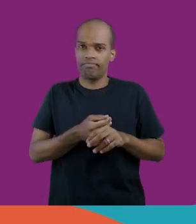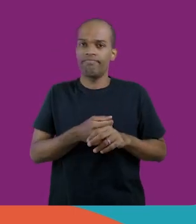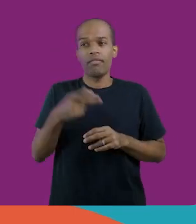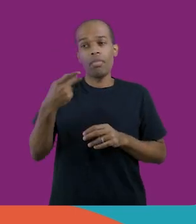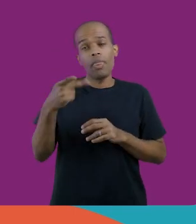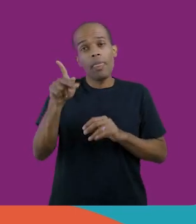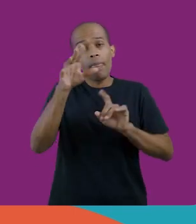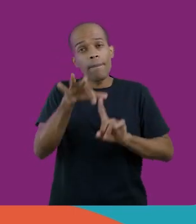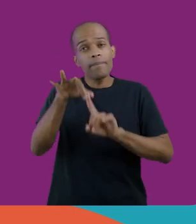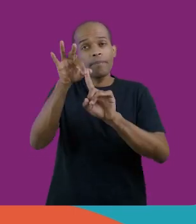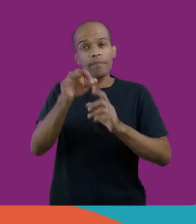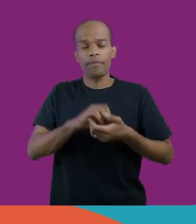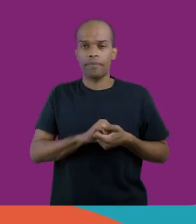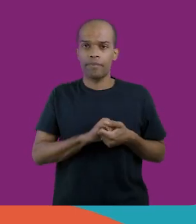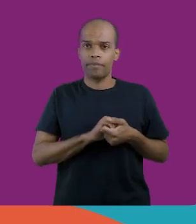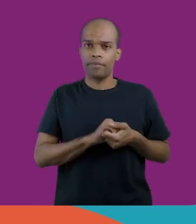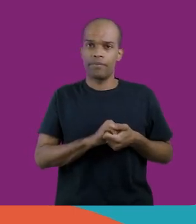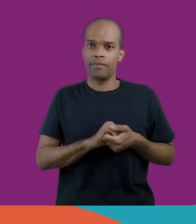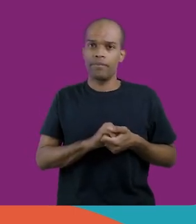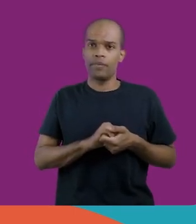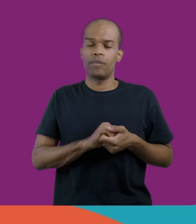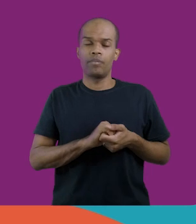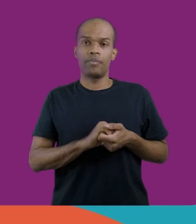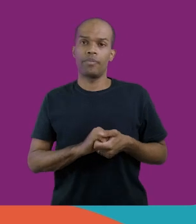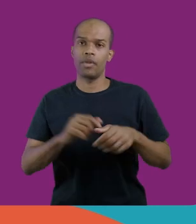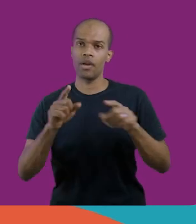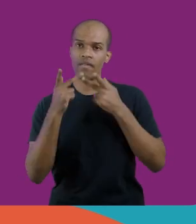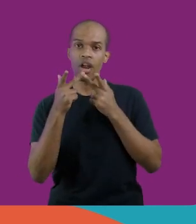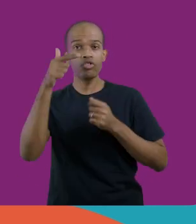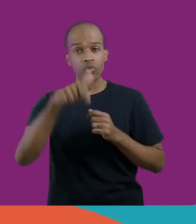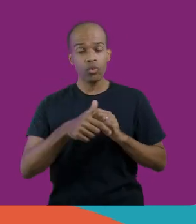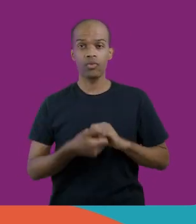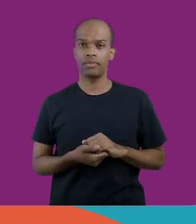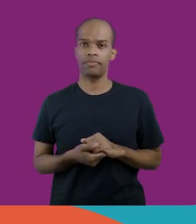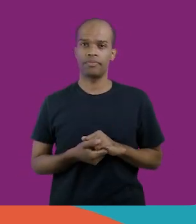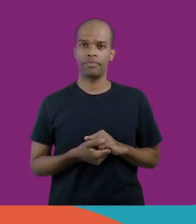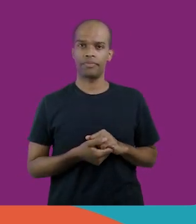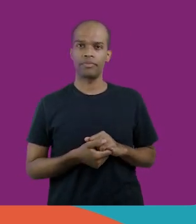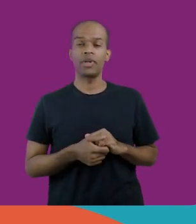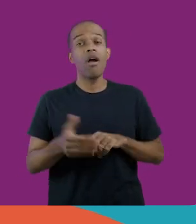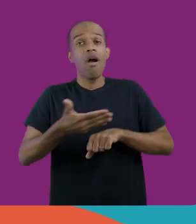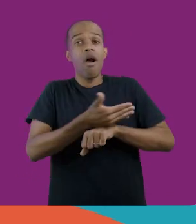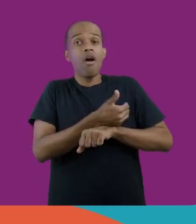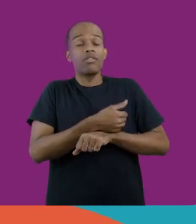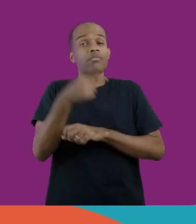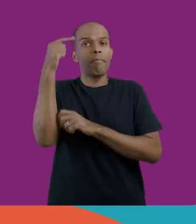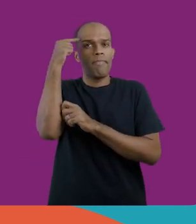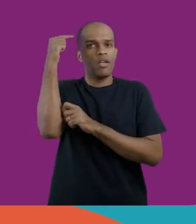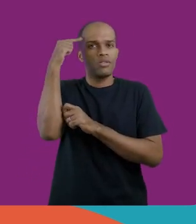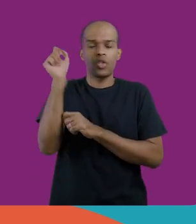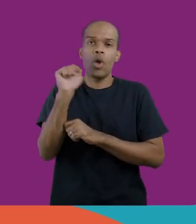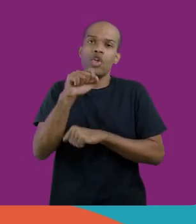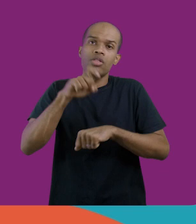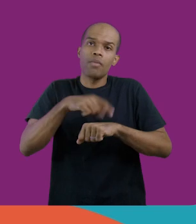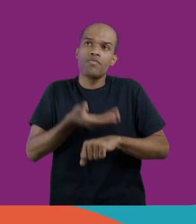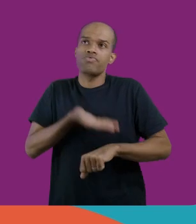premissas dele, só que é igual, reforçou novamente, o bebê falou, tudo é pensado,